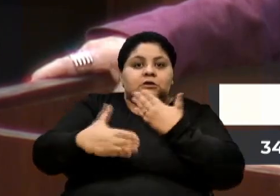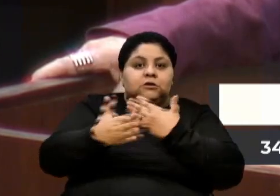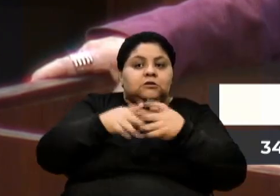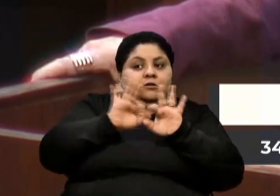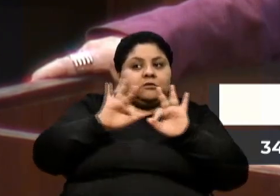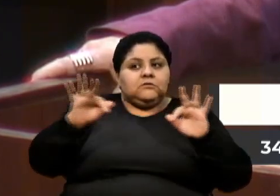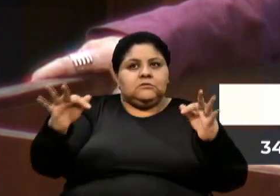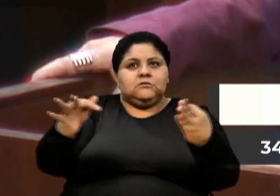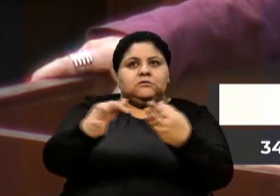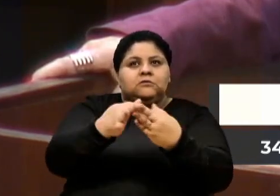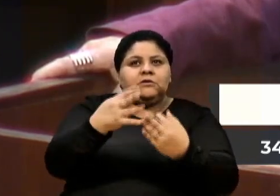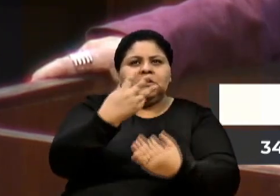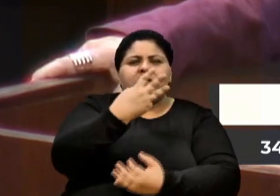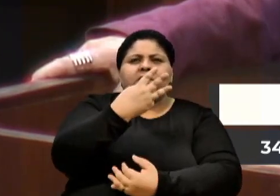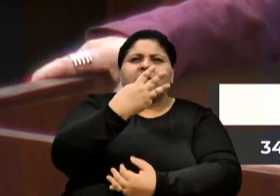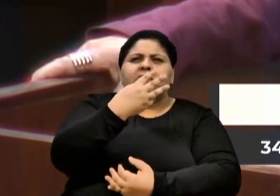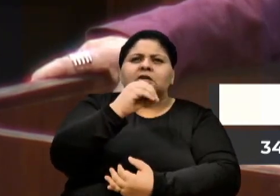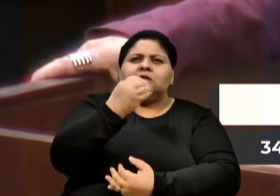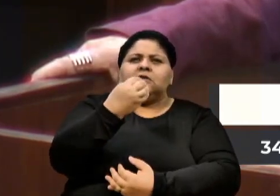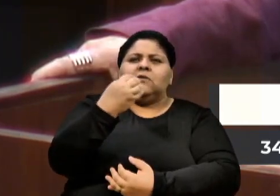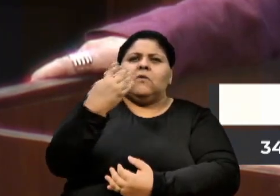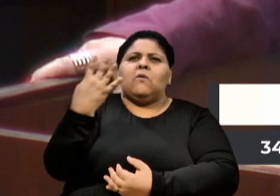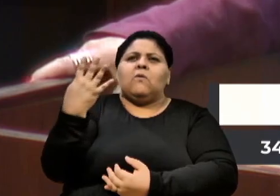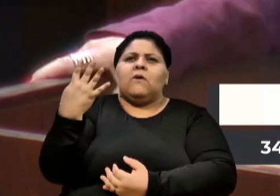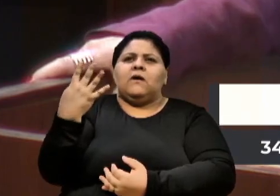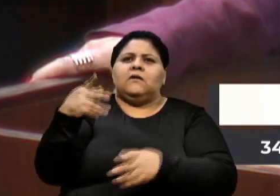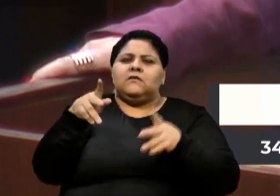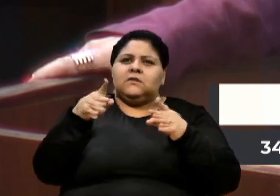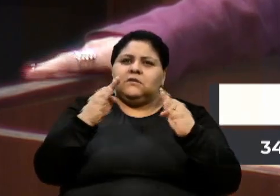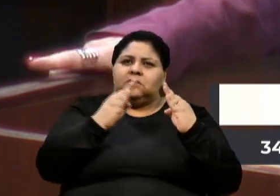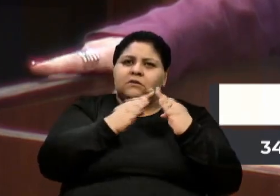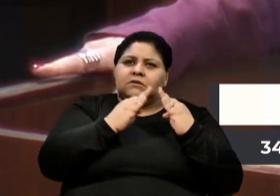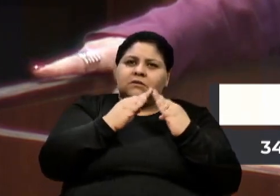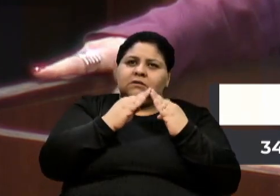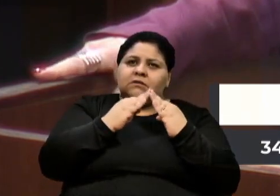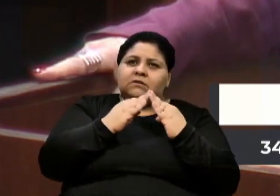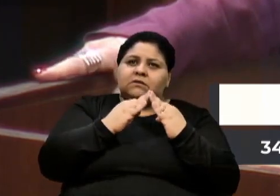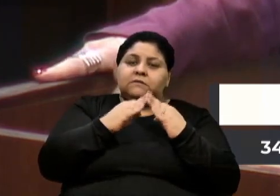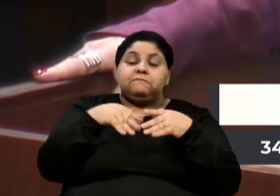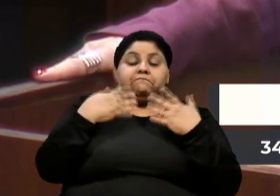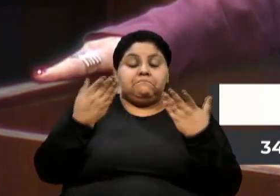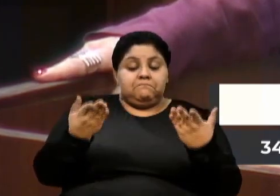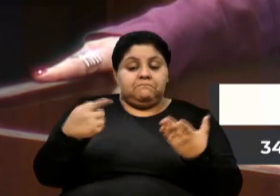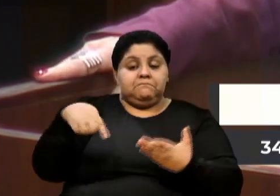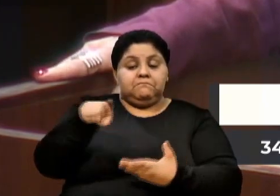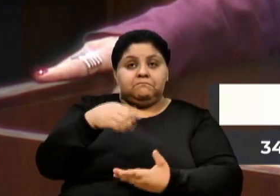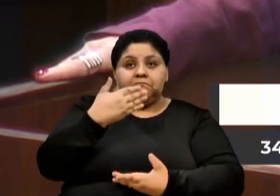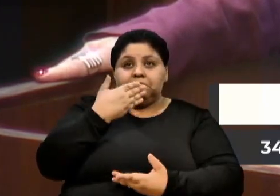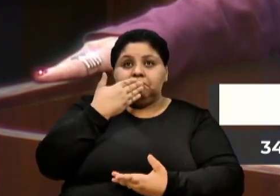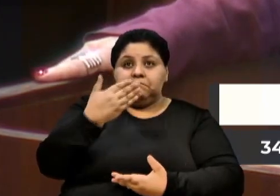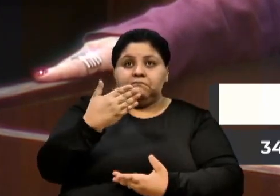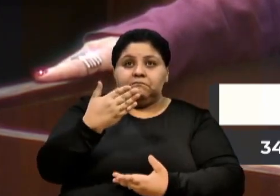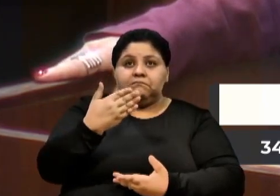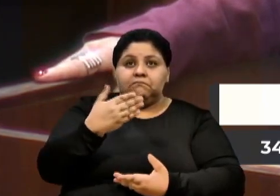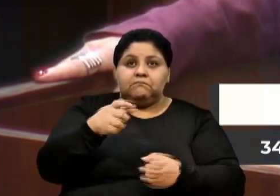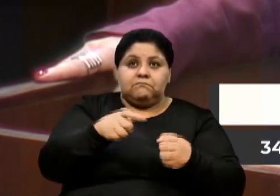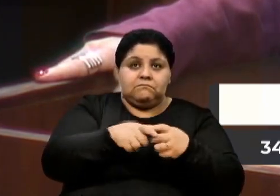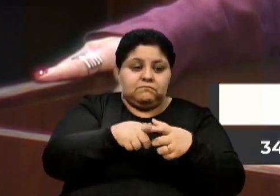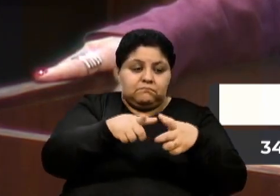de, hoje estão 12 famílias, então, pedimos o kit, o kit casas, que